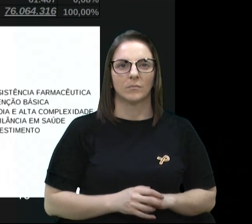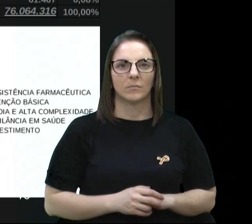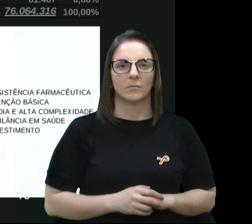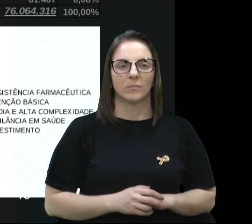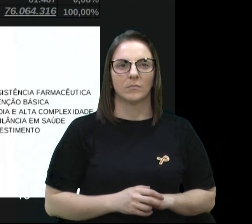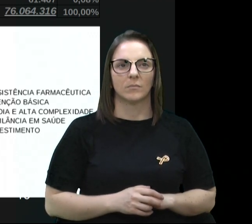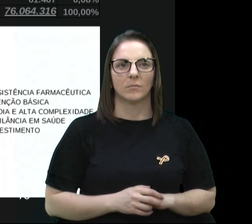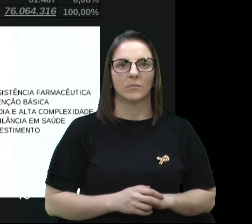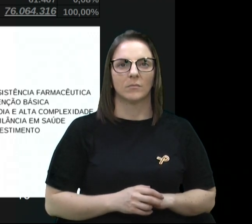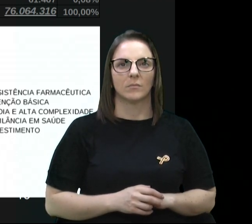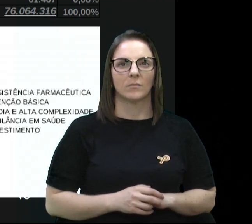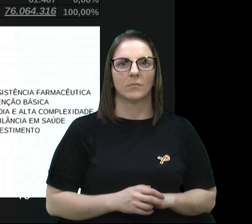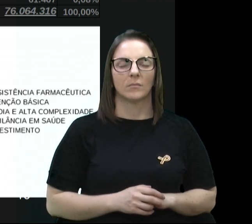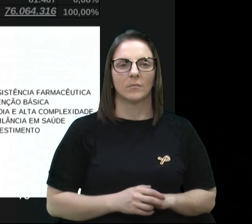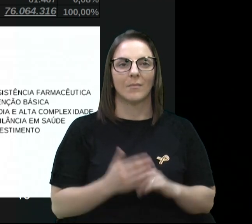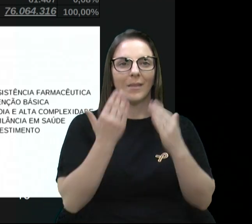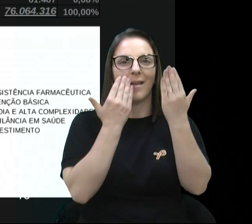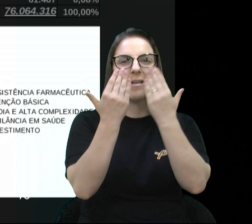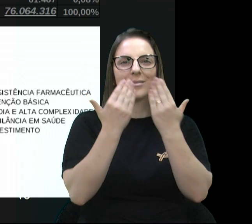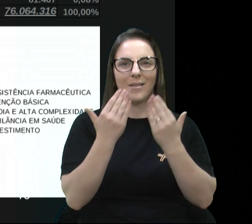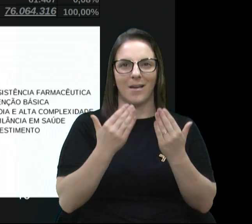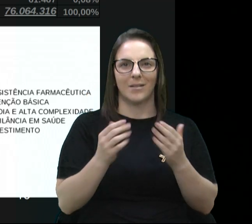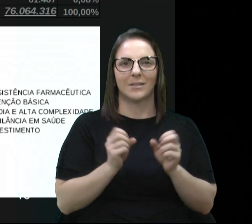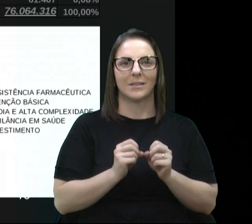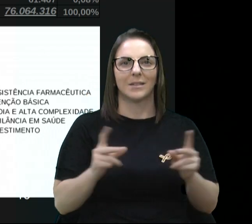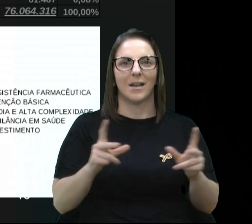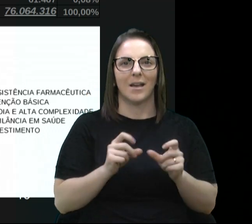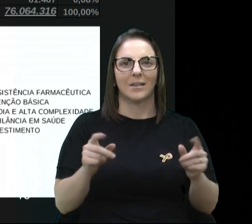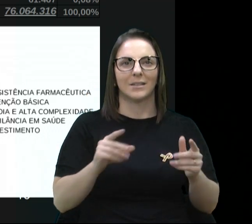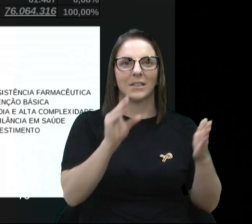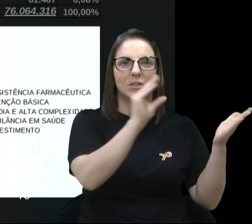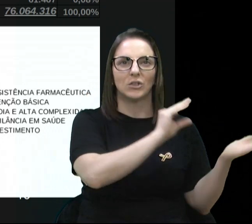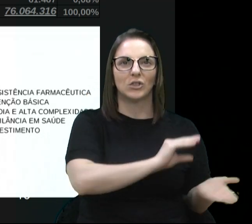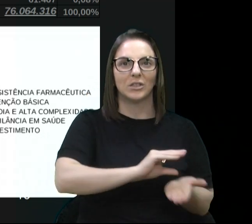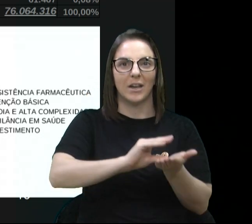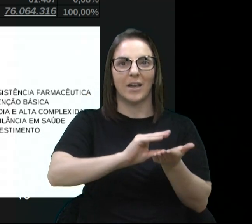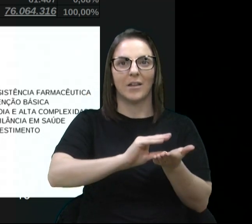Análise de despesas com verba fonte federal.